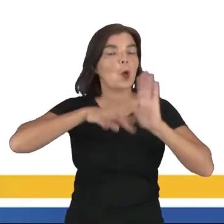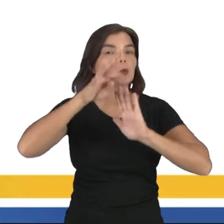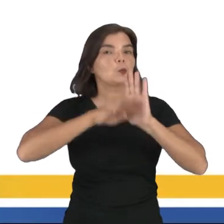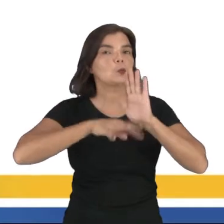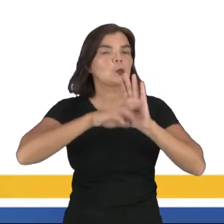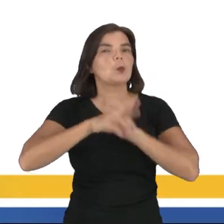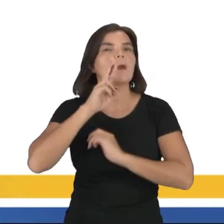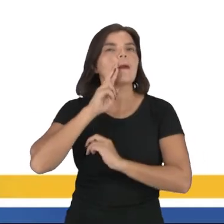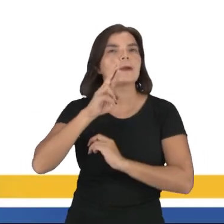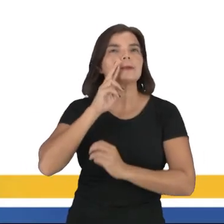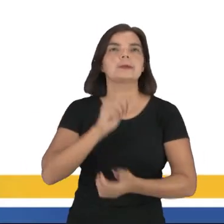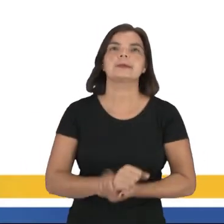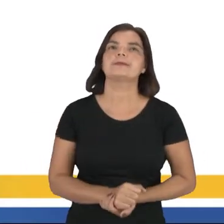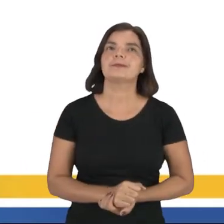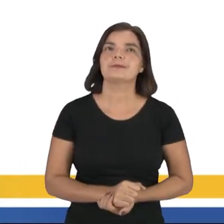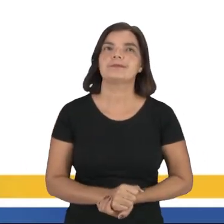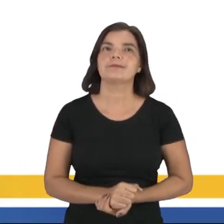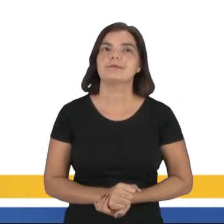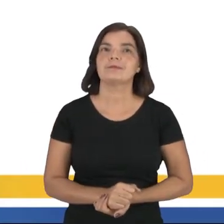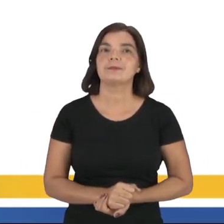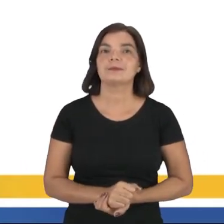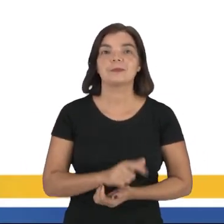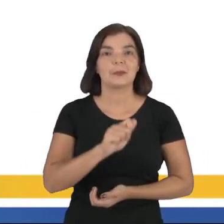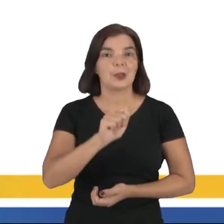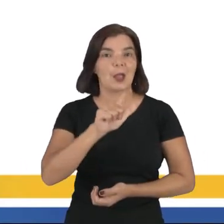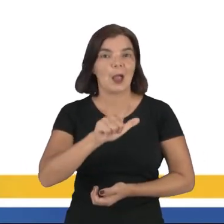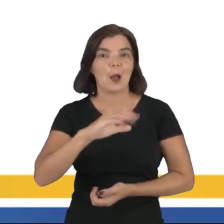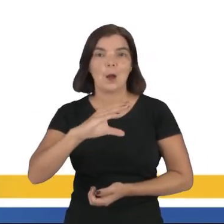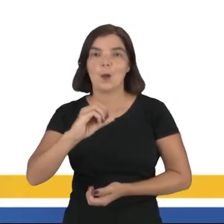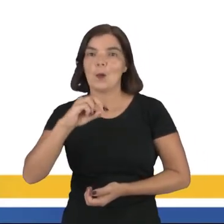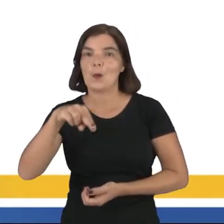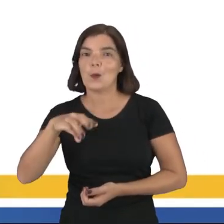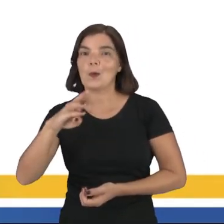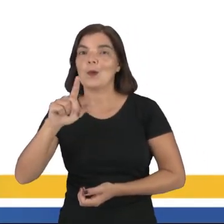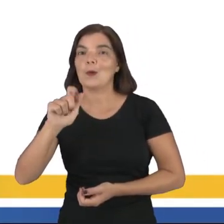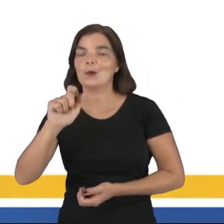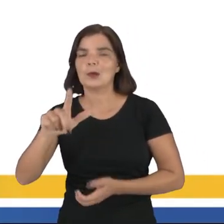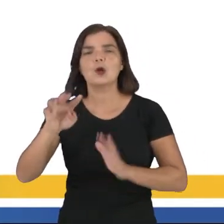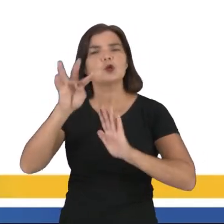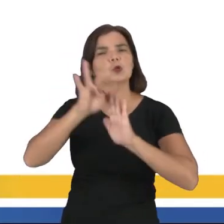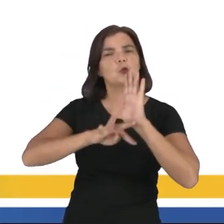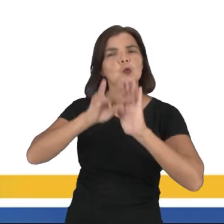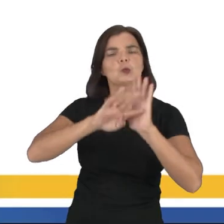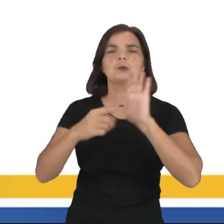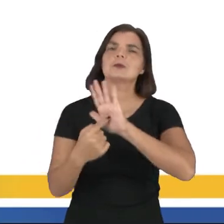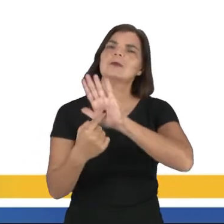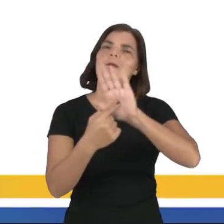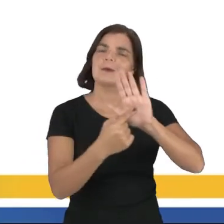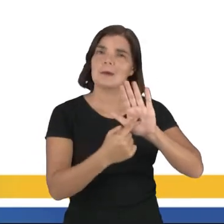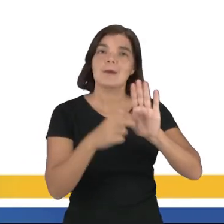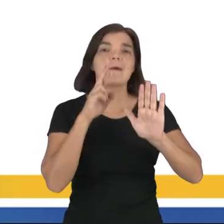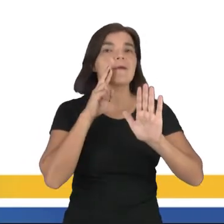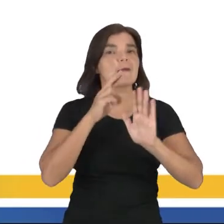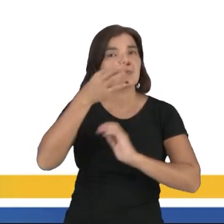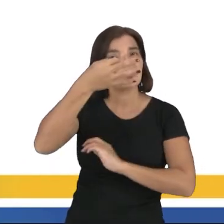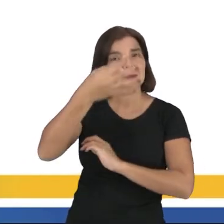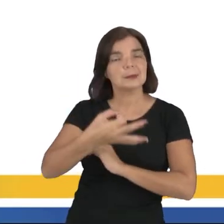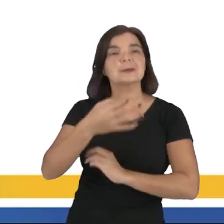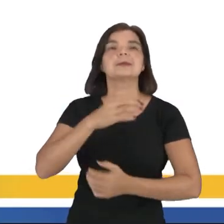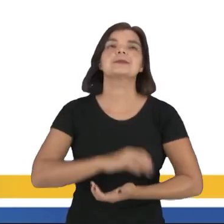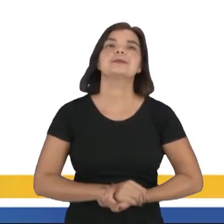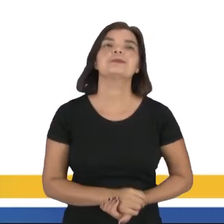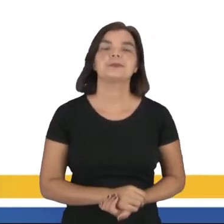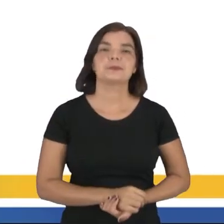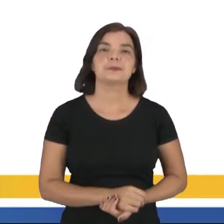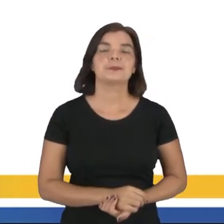abaixo e responda a questão 1. Ao congel. Sobre o texto apresentado, assinale a alternativa